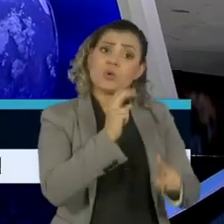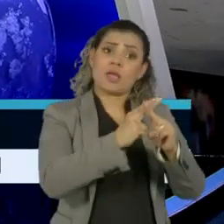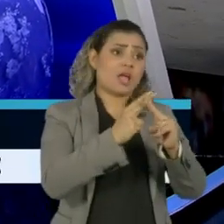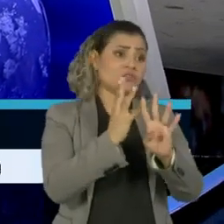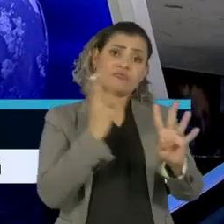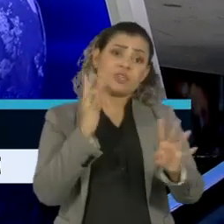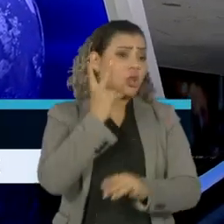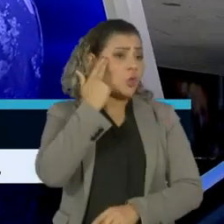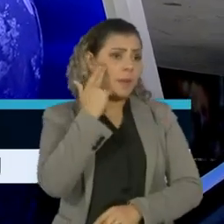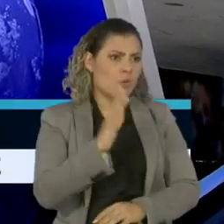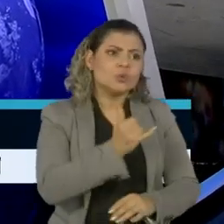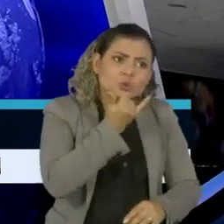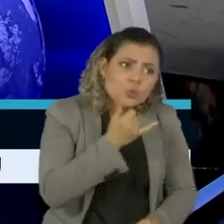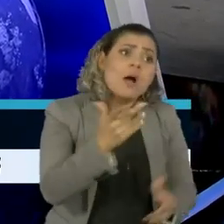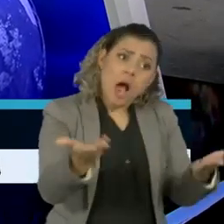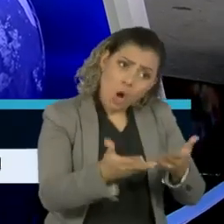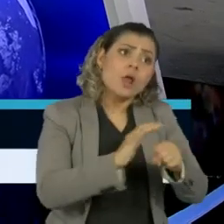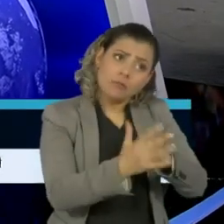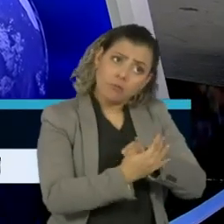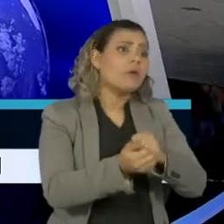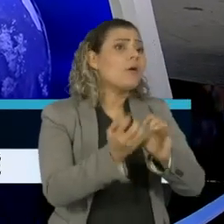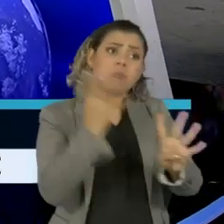fila. Gente, mas a gente está numa pandemia. Aliás, falando em...